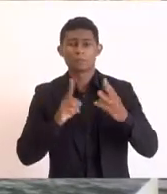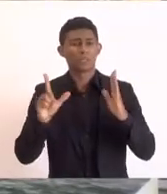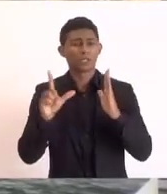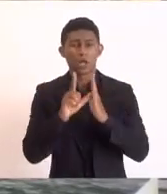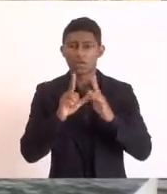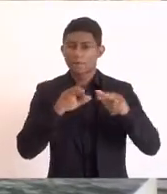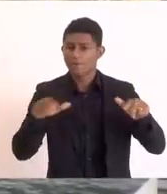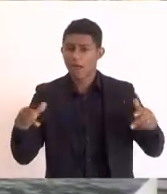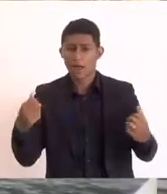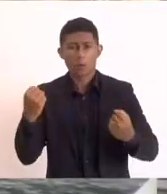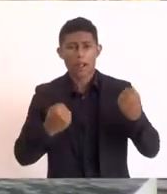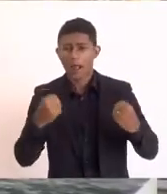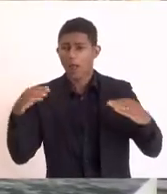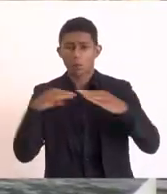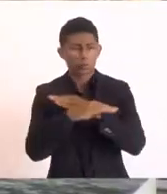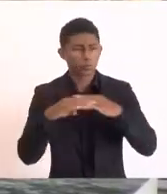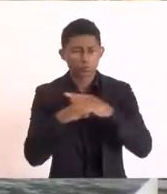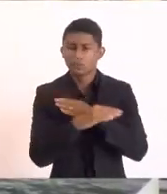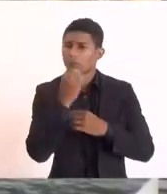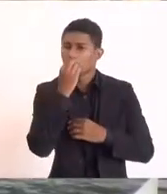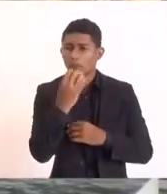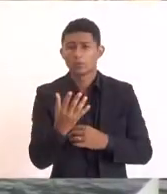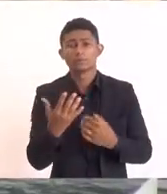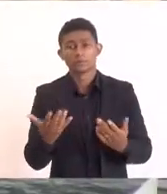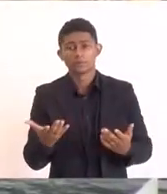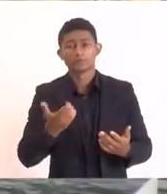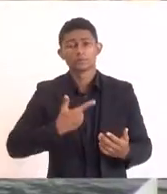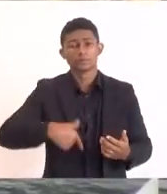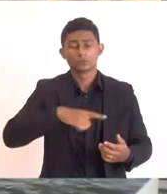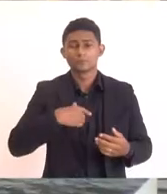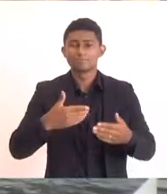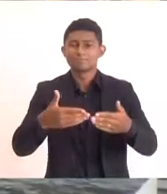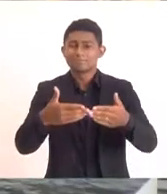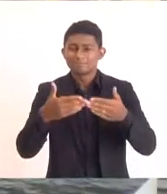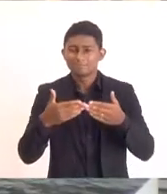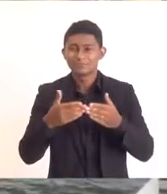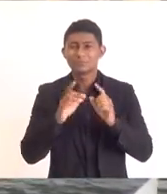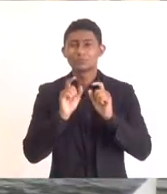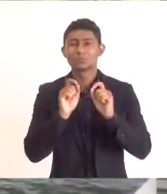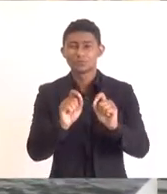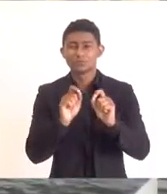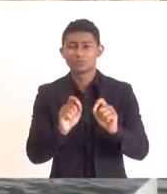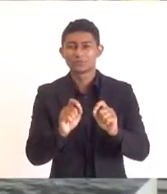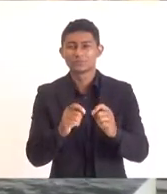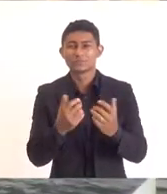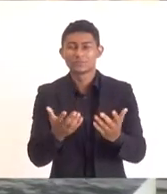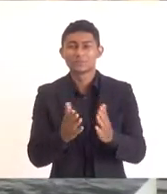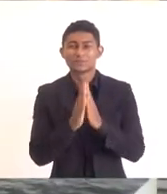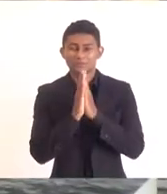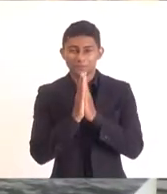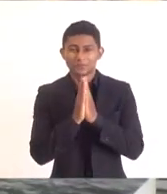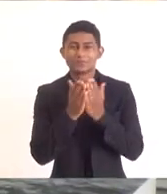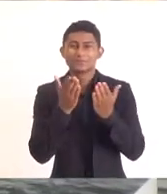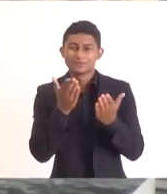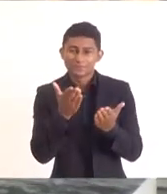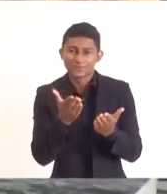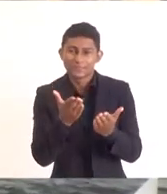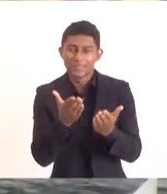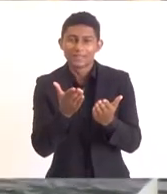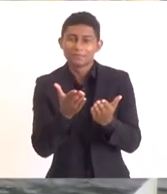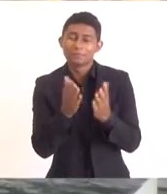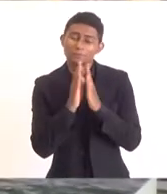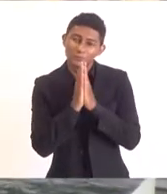gente faz esse apelo, deputado, aquele apelo até vermelho e preto para que o senhor atenda, que são